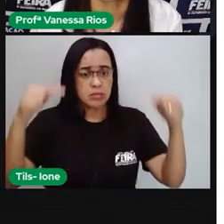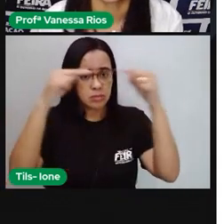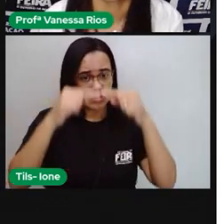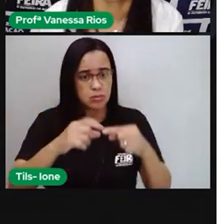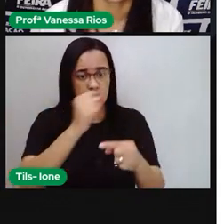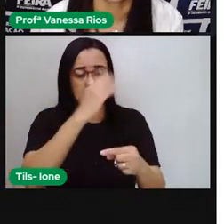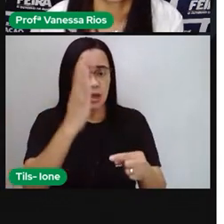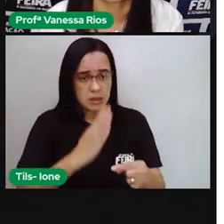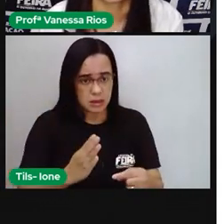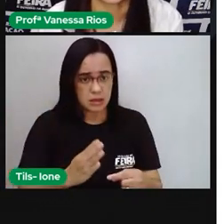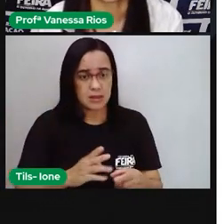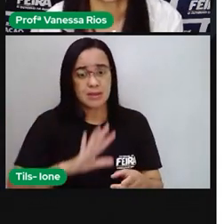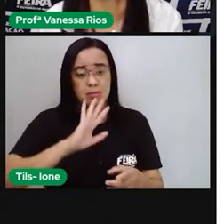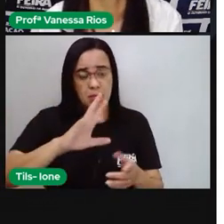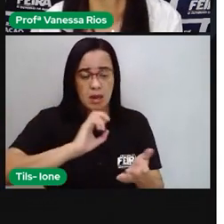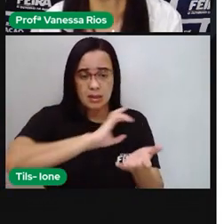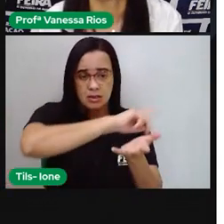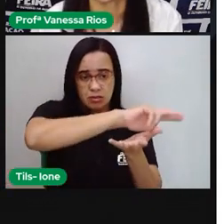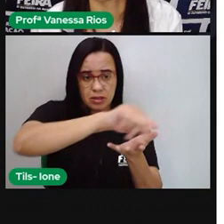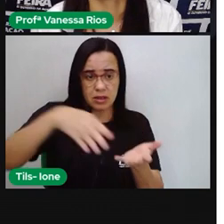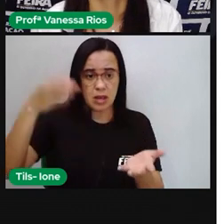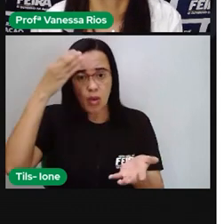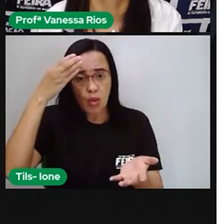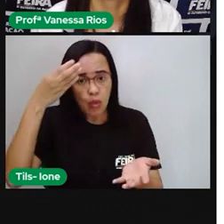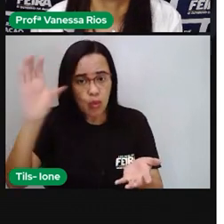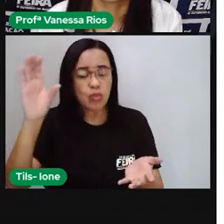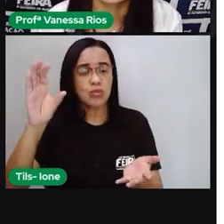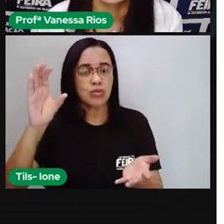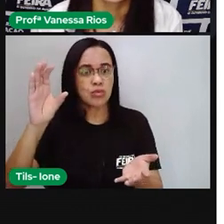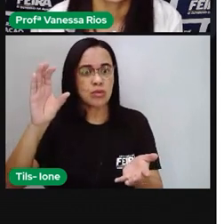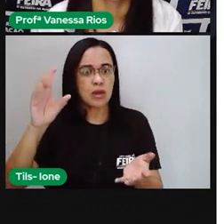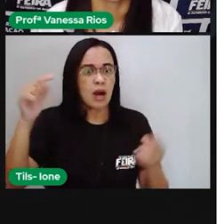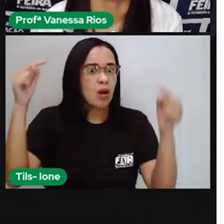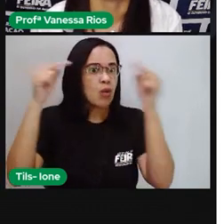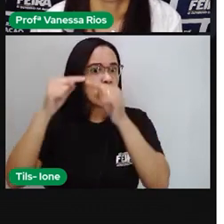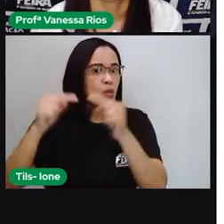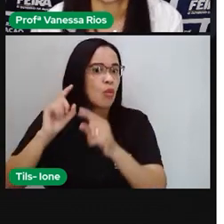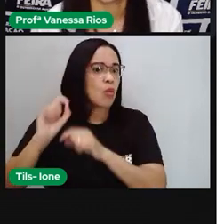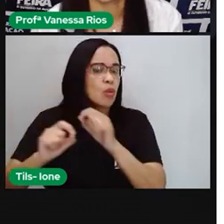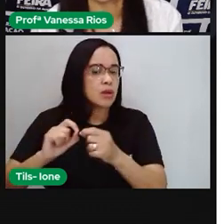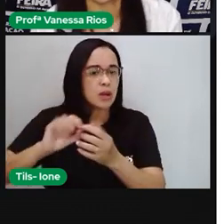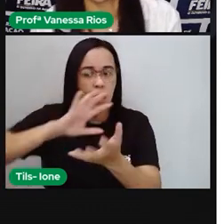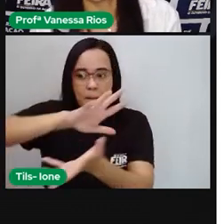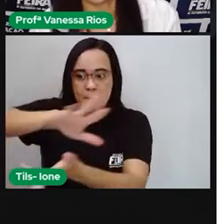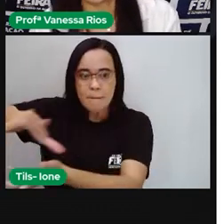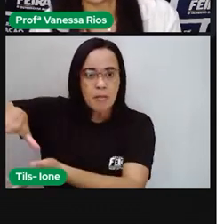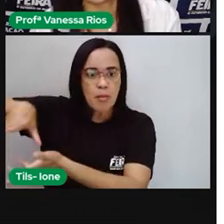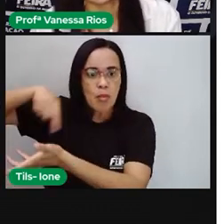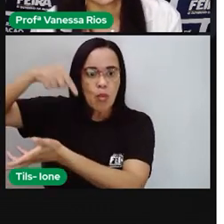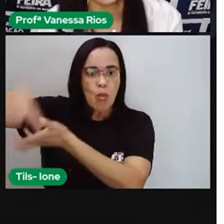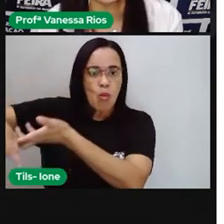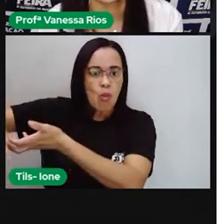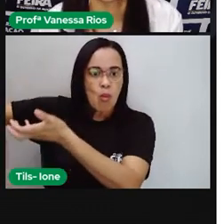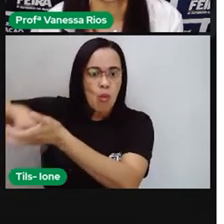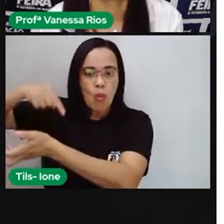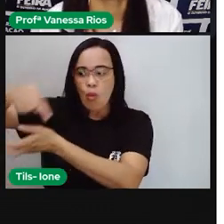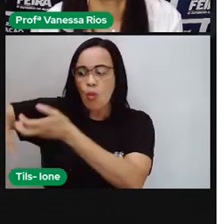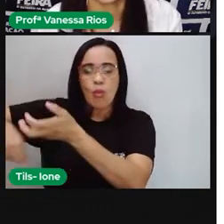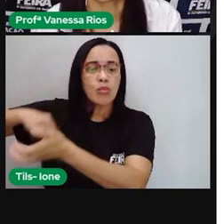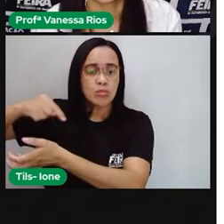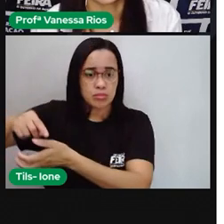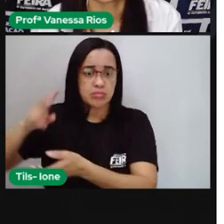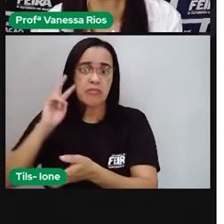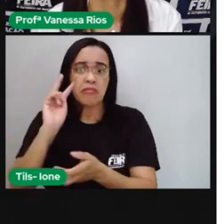Mas a diversidade cultural é algo que está presente no mundo inteiro. Basta a gente dar uma olhada aí, né? Se a gente